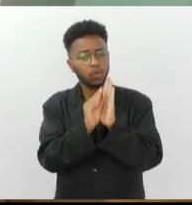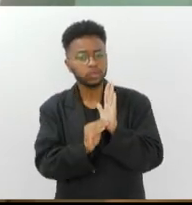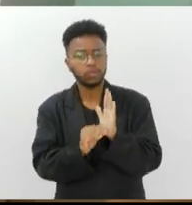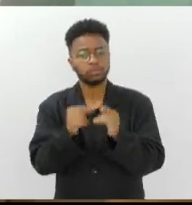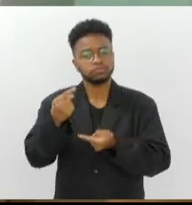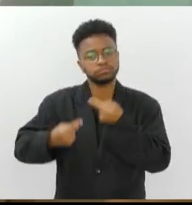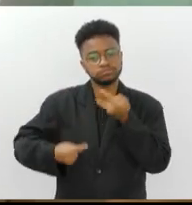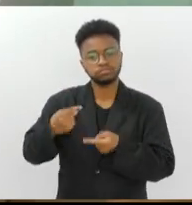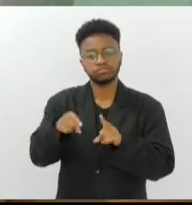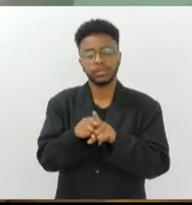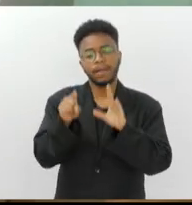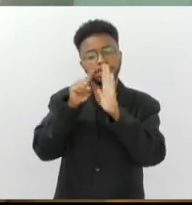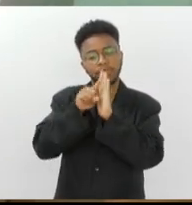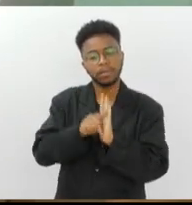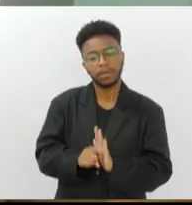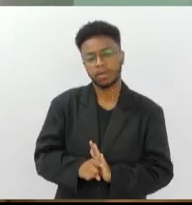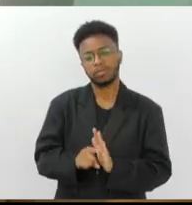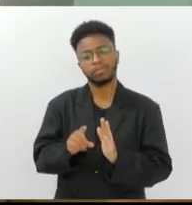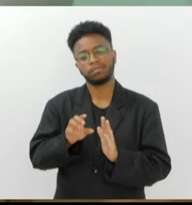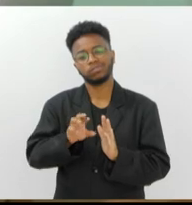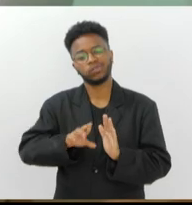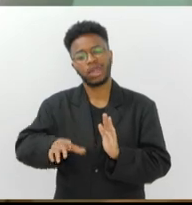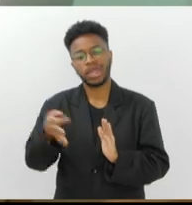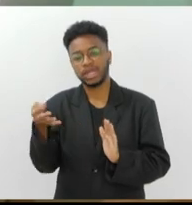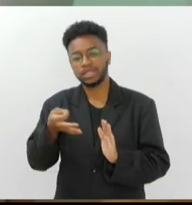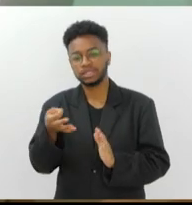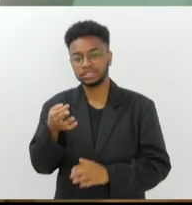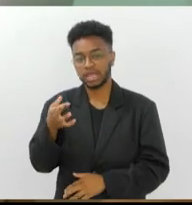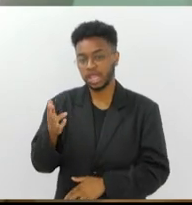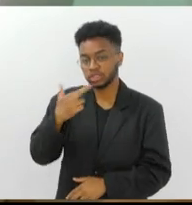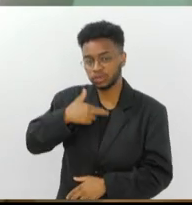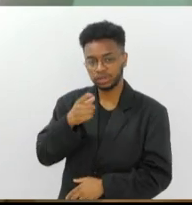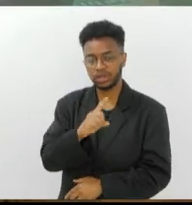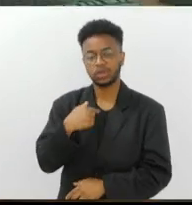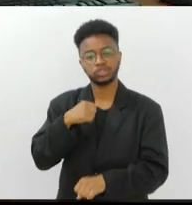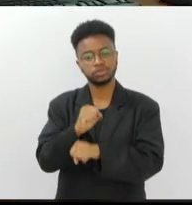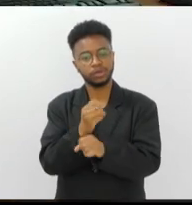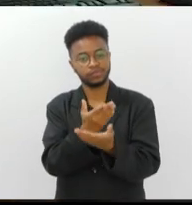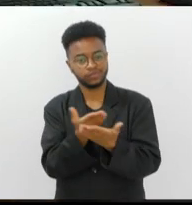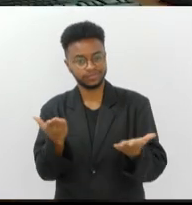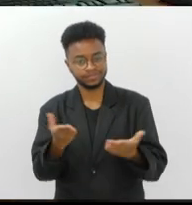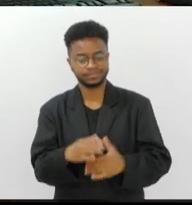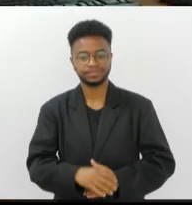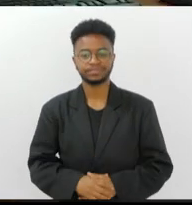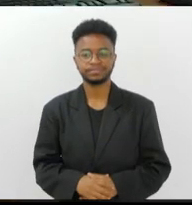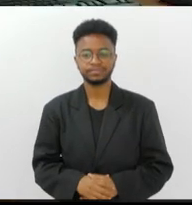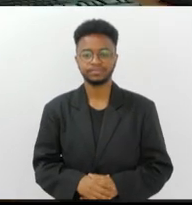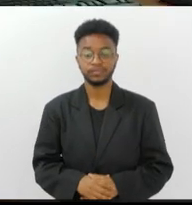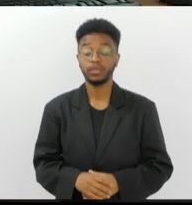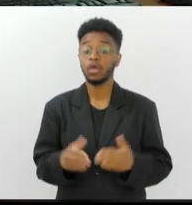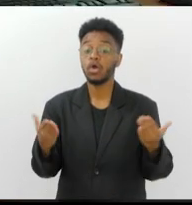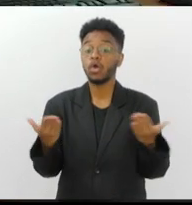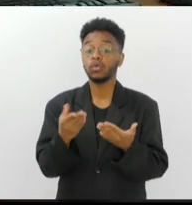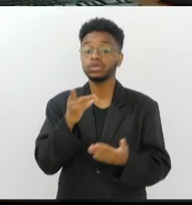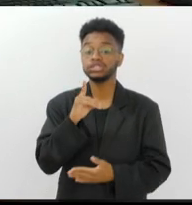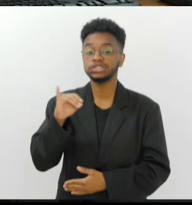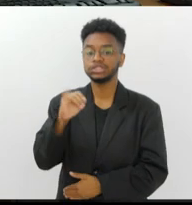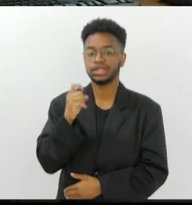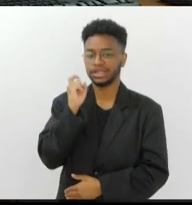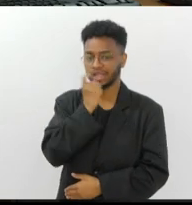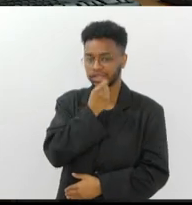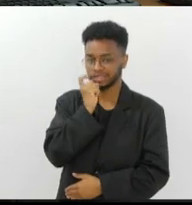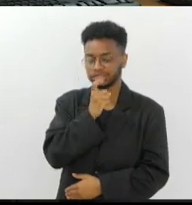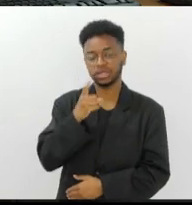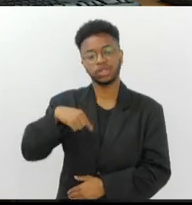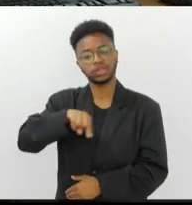perguntas do que necessariamente ter respostas prontas. Então, espero vocês lá. E hoje é dia do dentista e